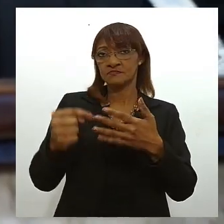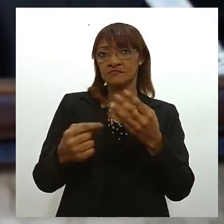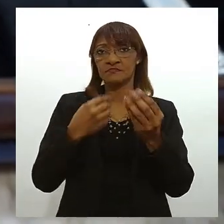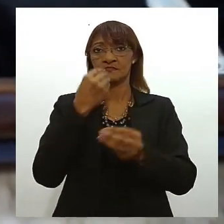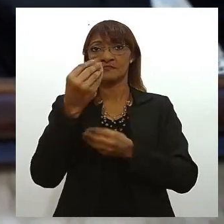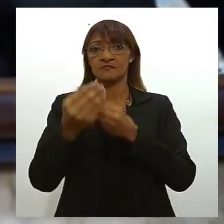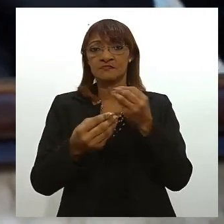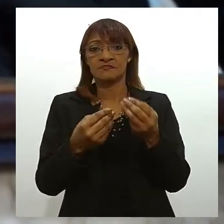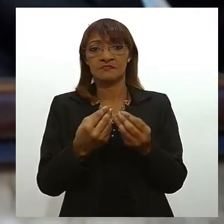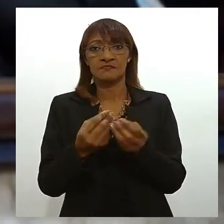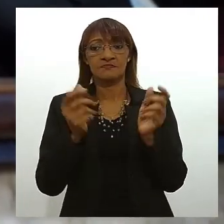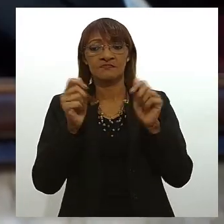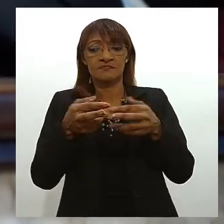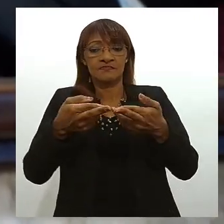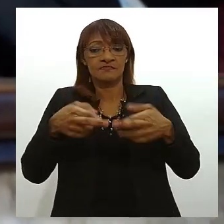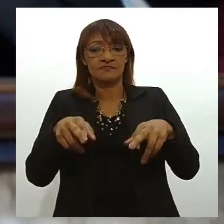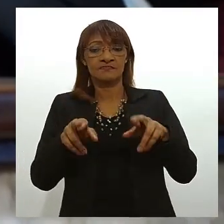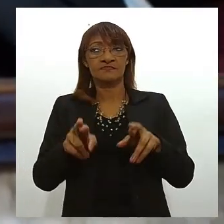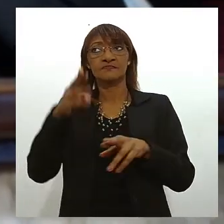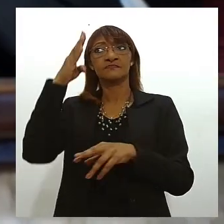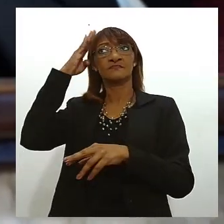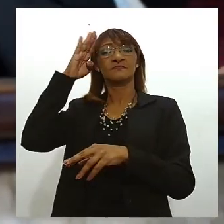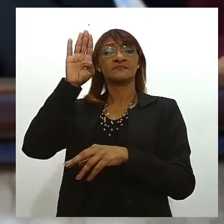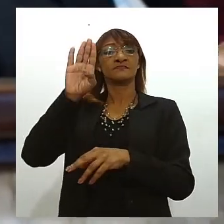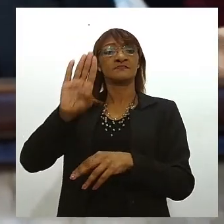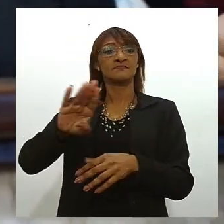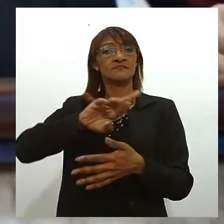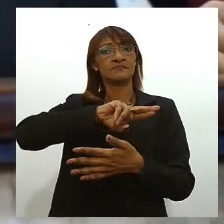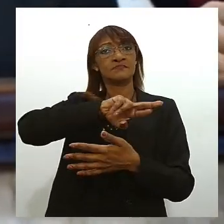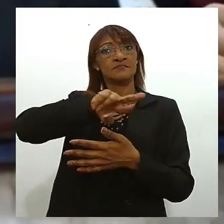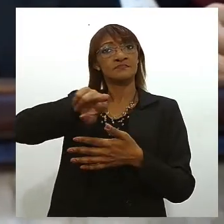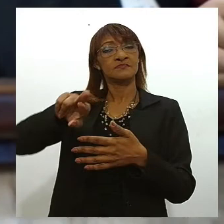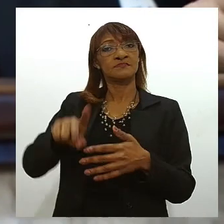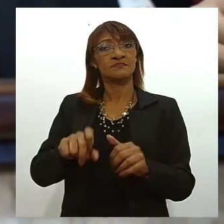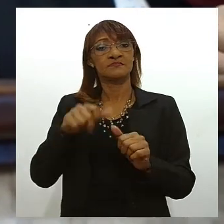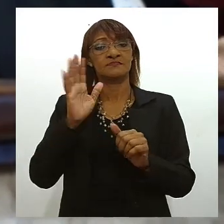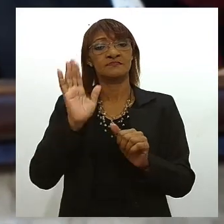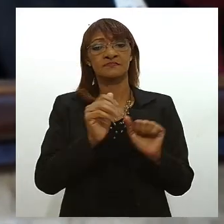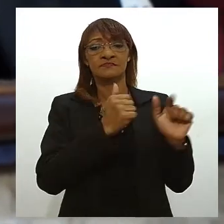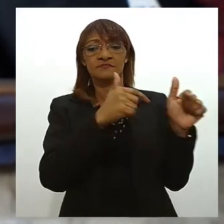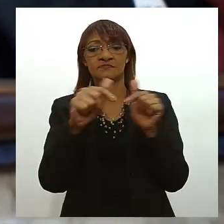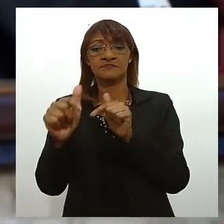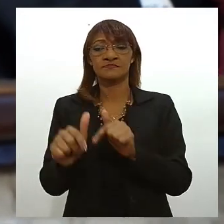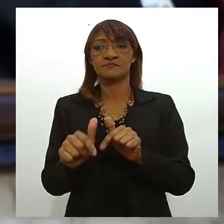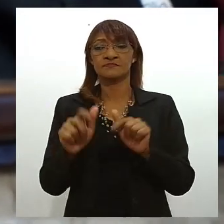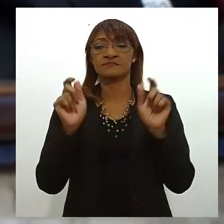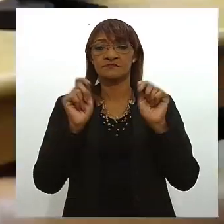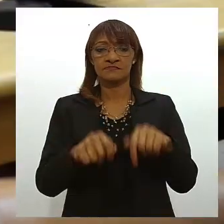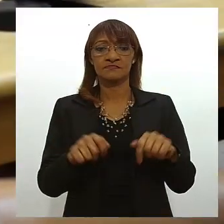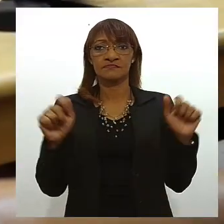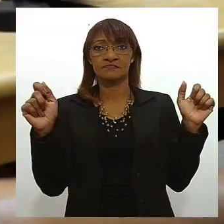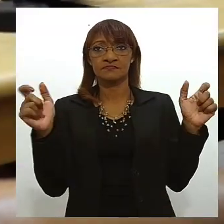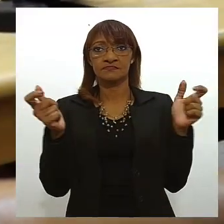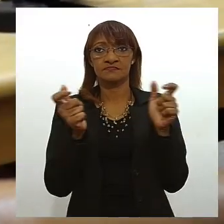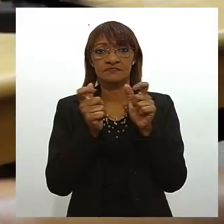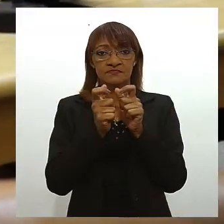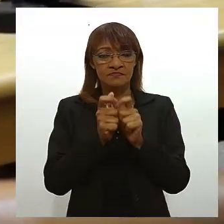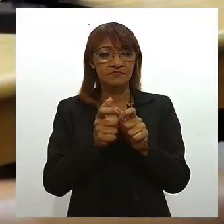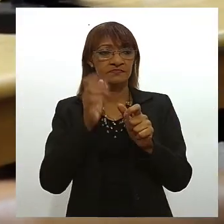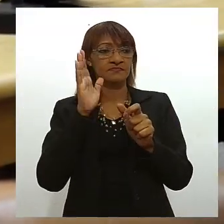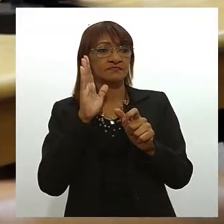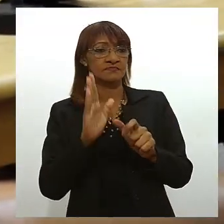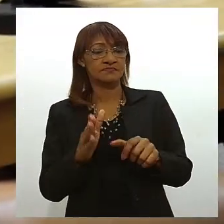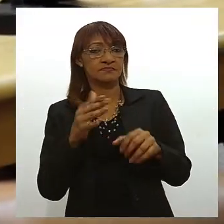cenário a principal delas é a diversificação das atividades para reduzir a dependência do petróleo e do setor